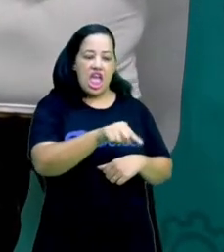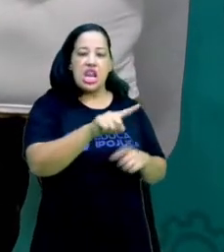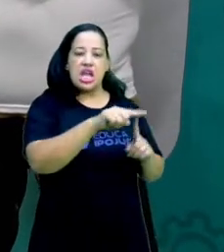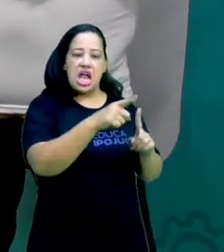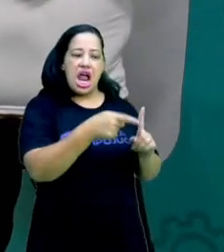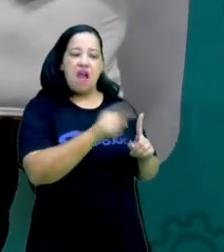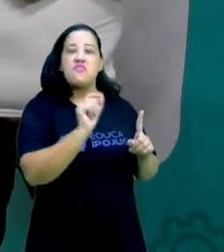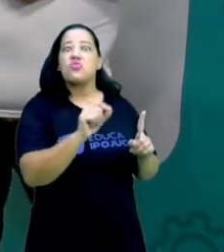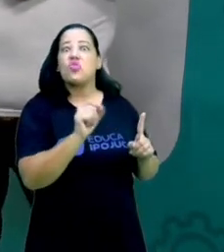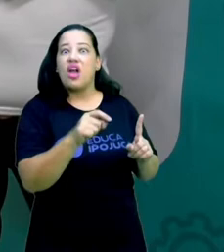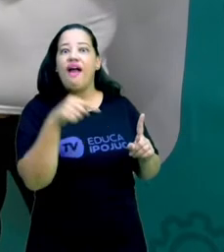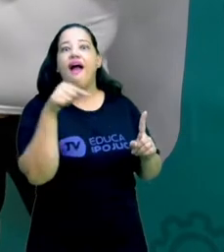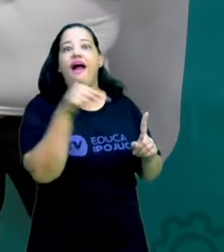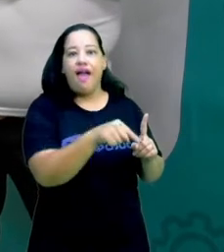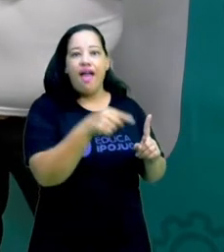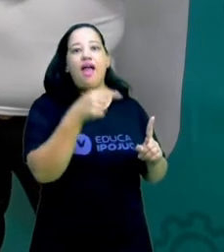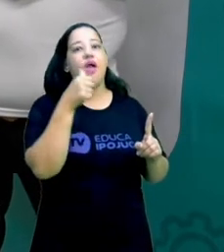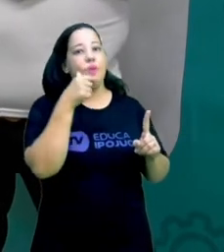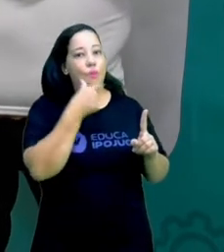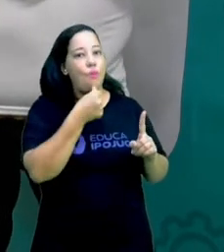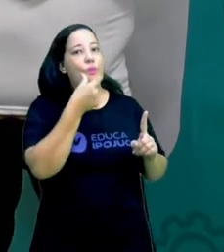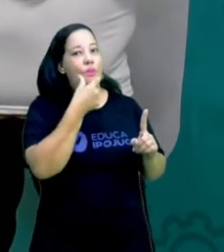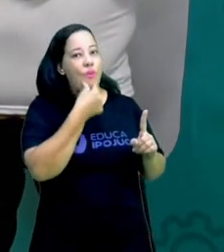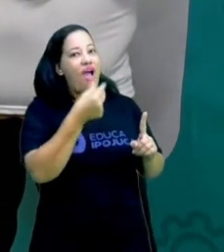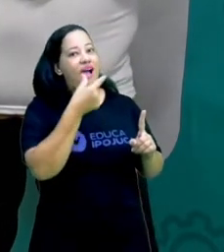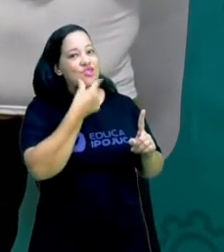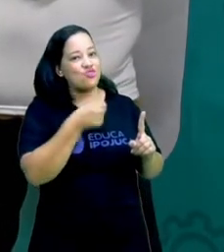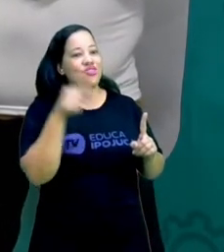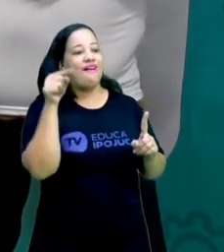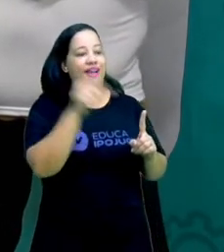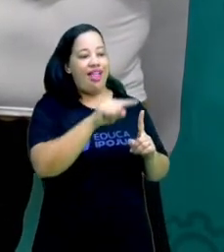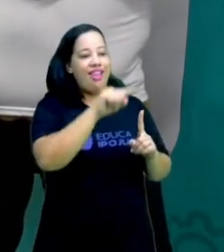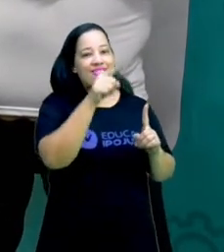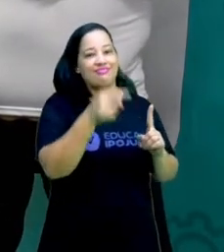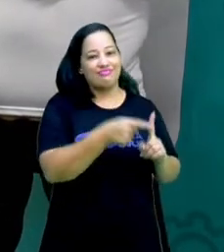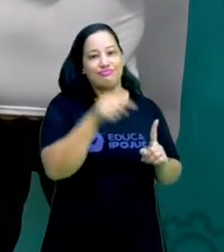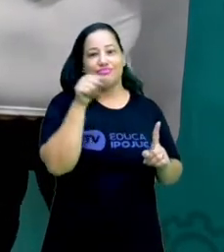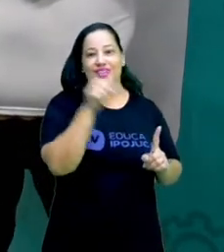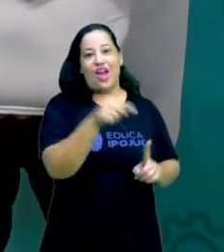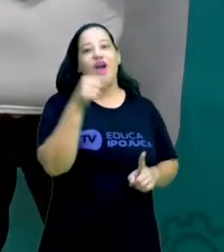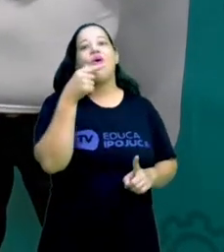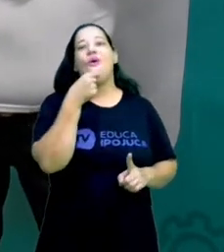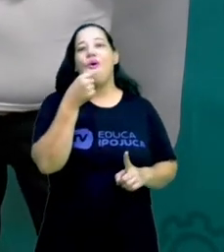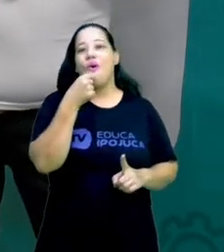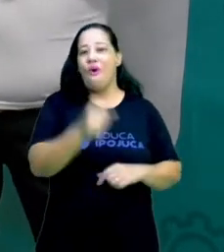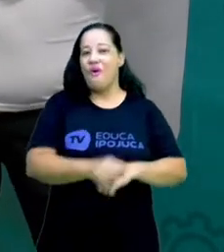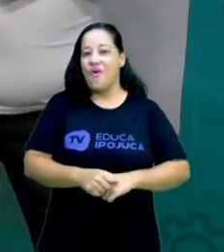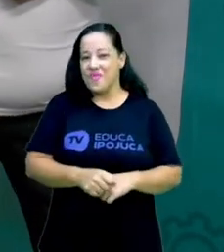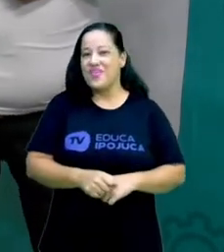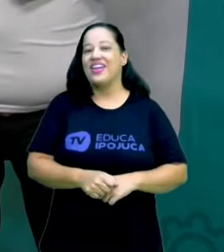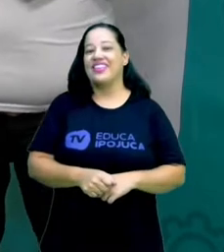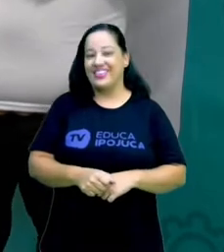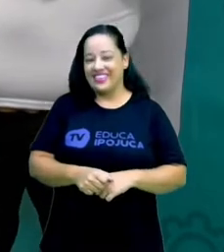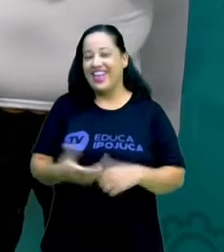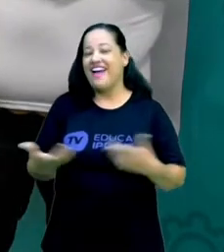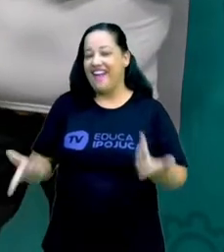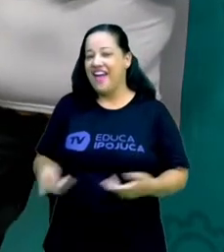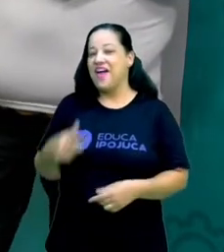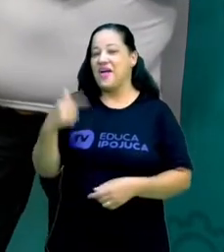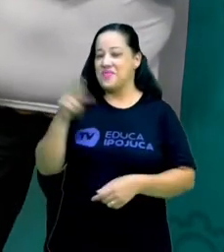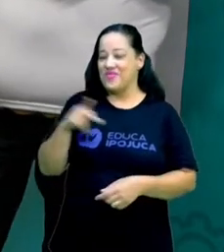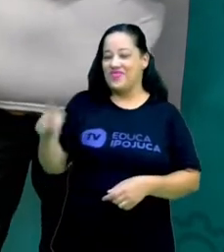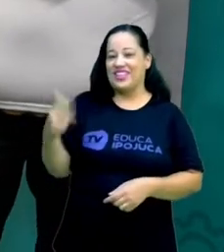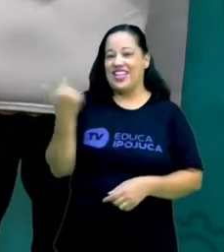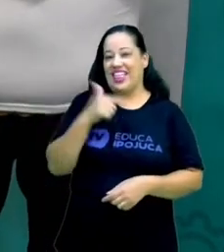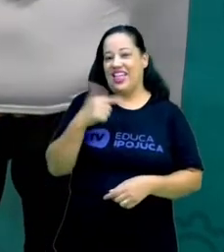é o macho? Olha, é uma das poucas espécies que tem todo o trabalho, é o homem. É o professorinho da criança, tá vendo? Ele